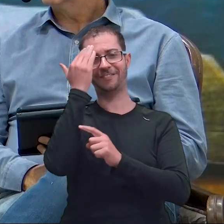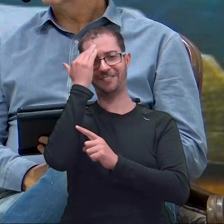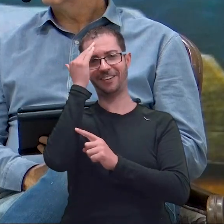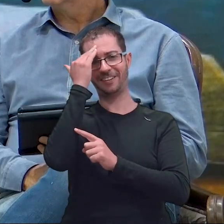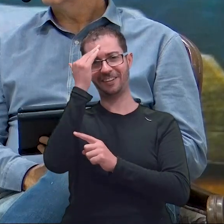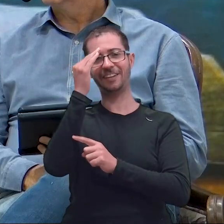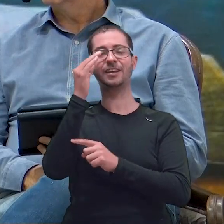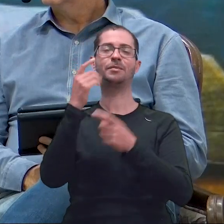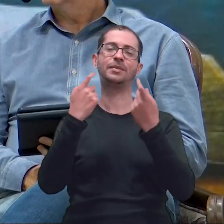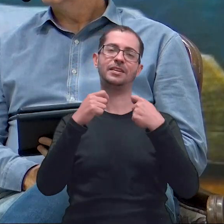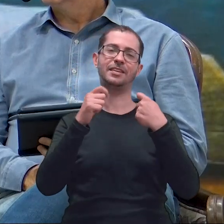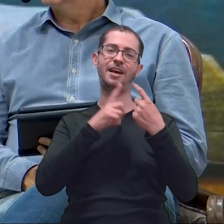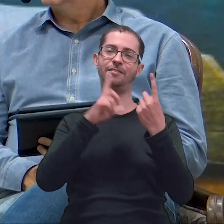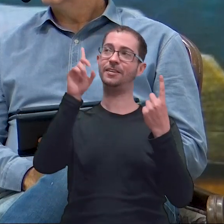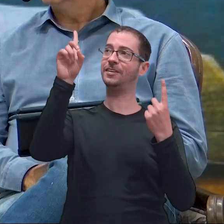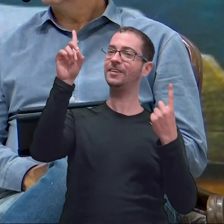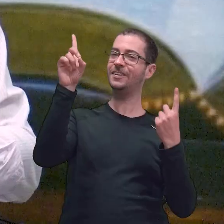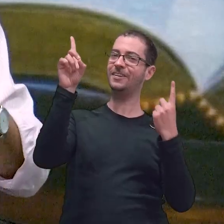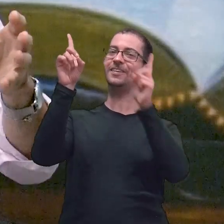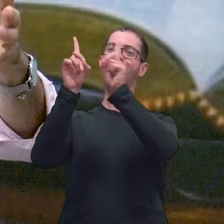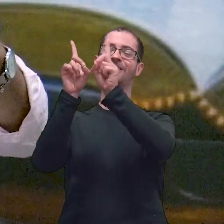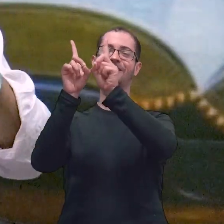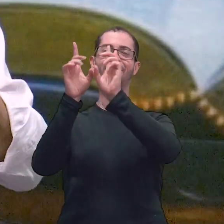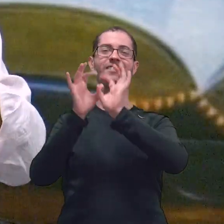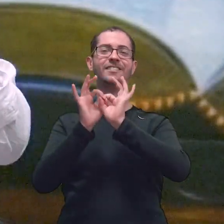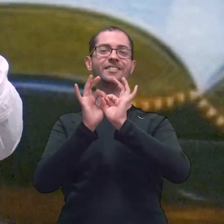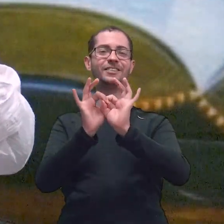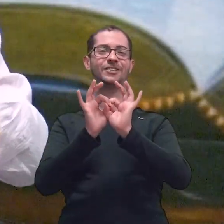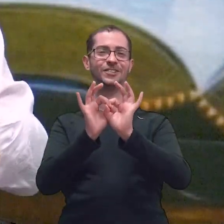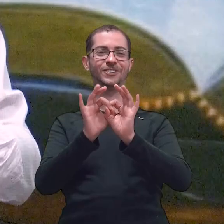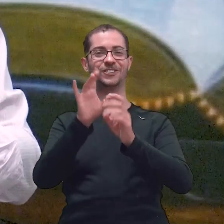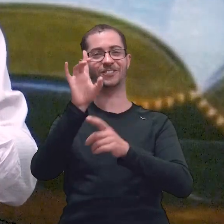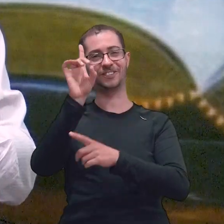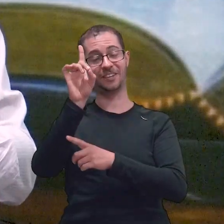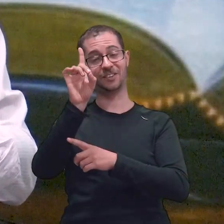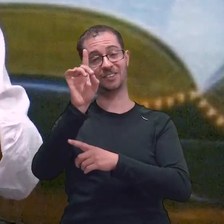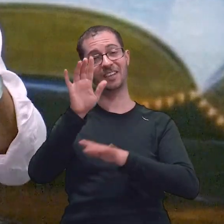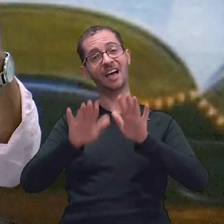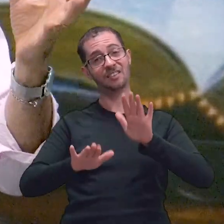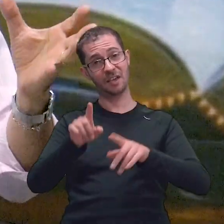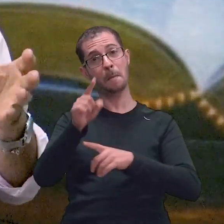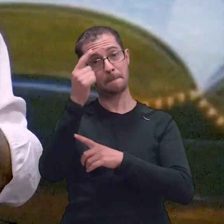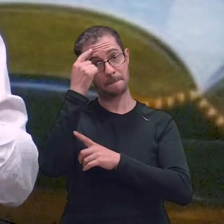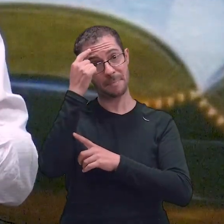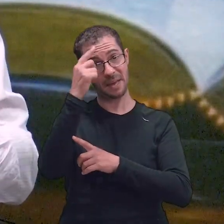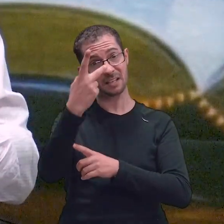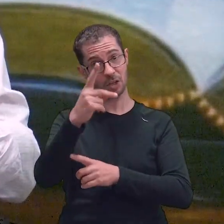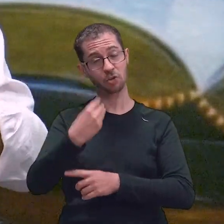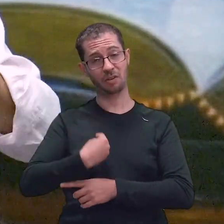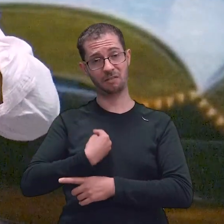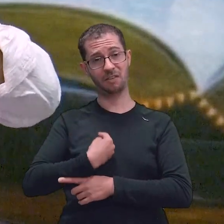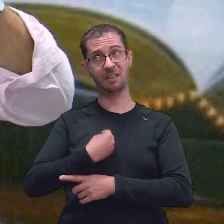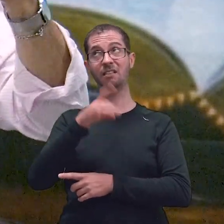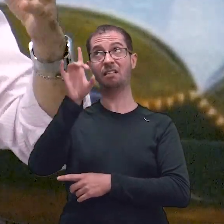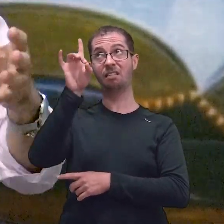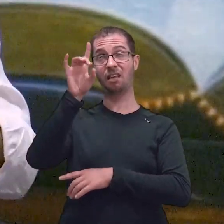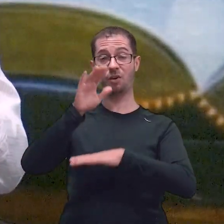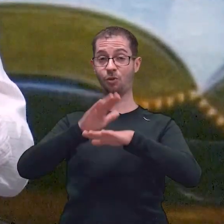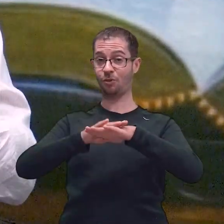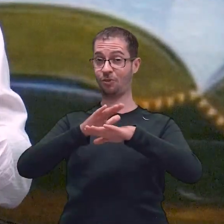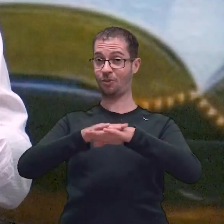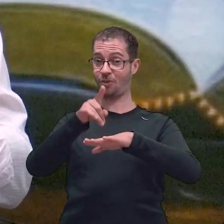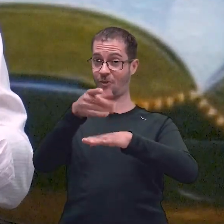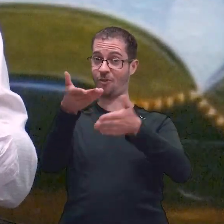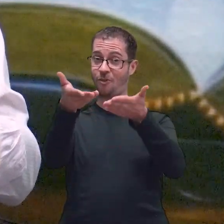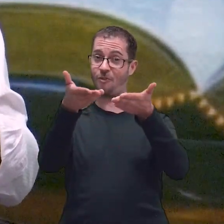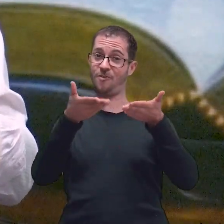deveria andar com Deus. E, às vezes, pensa na sua vida aí. O convite de Deus é esse. Ele faz esse